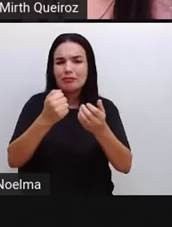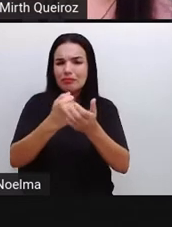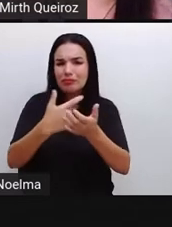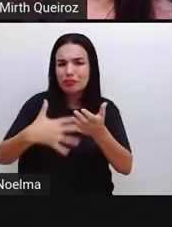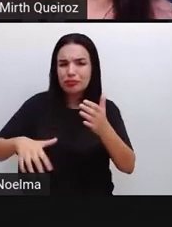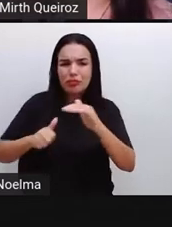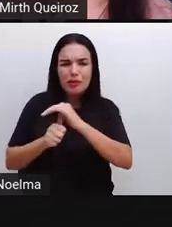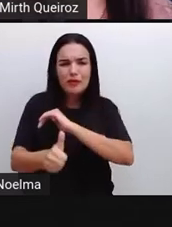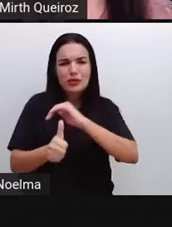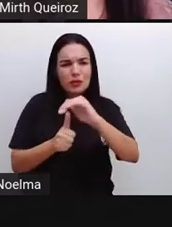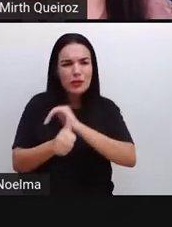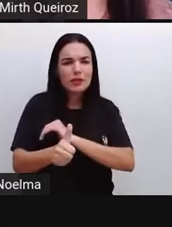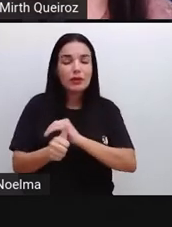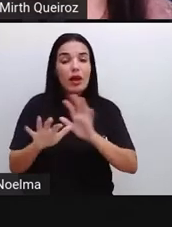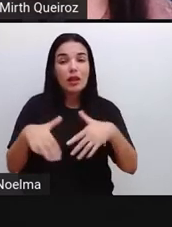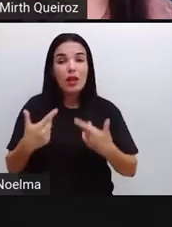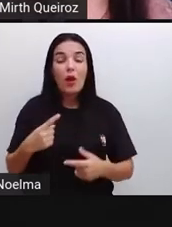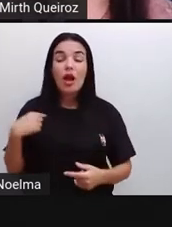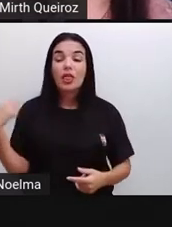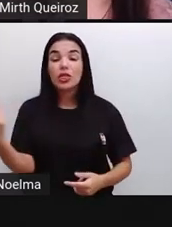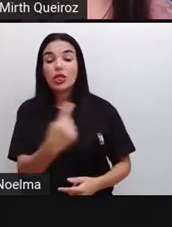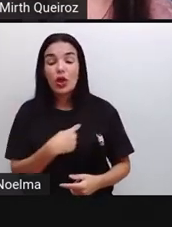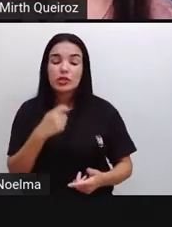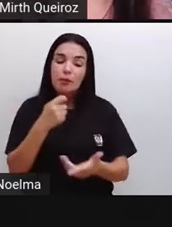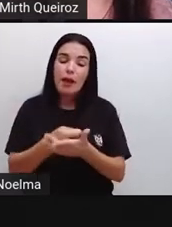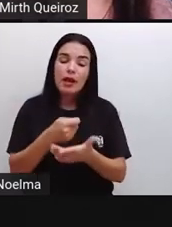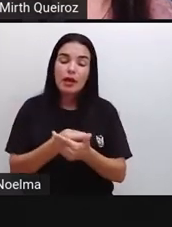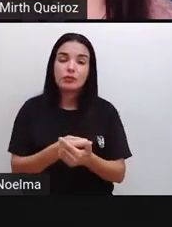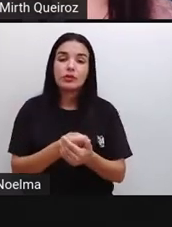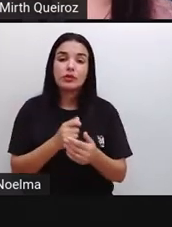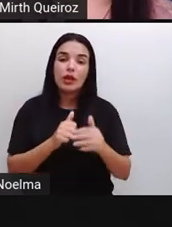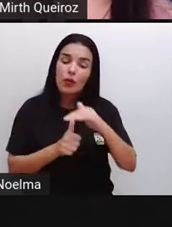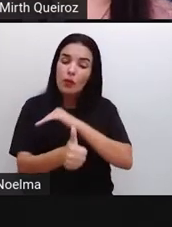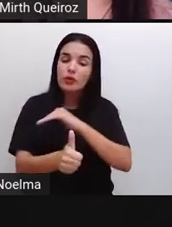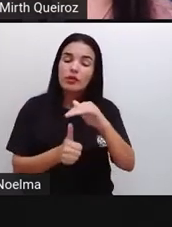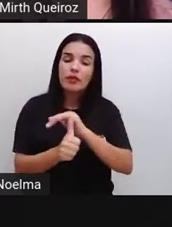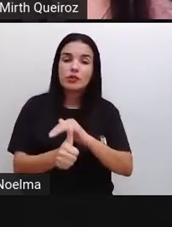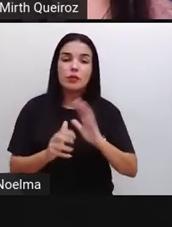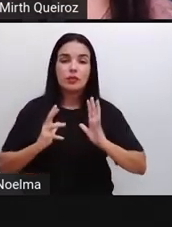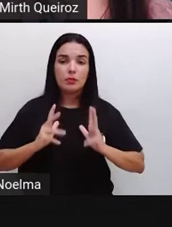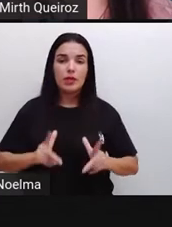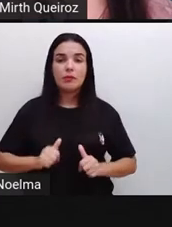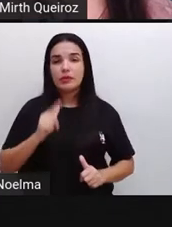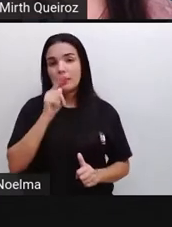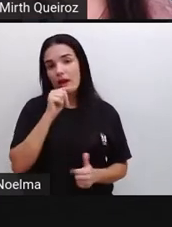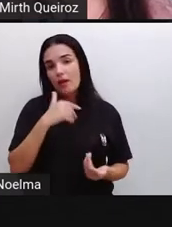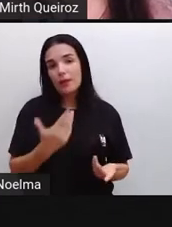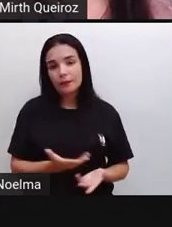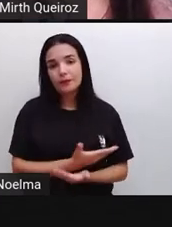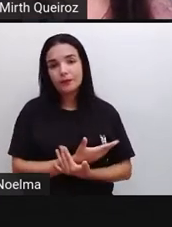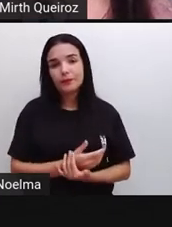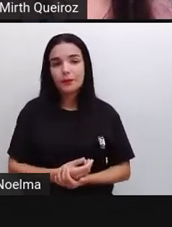quem paga esses custos somos nós, através destes boletos de água.